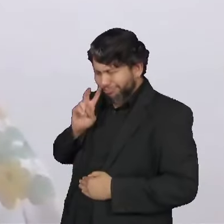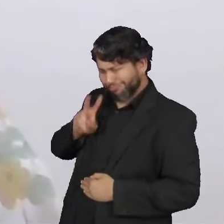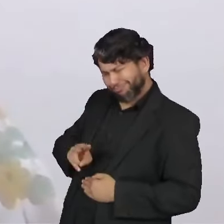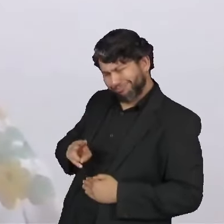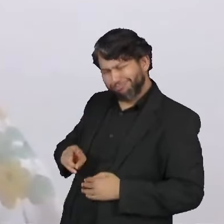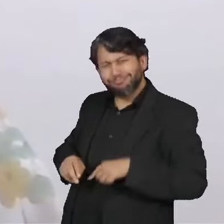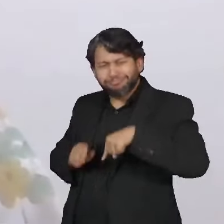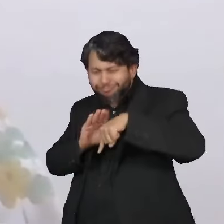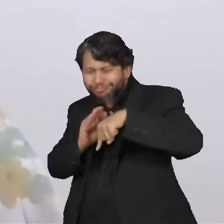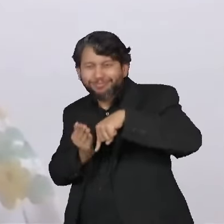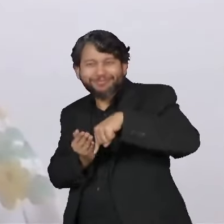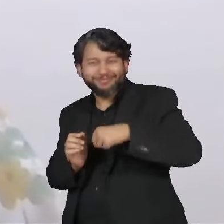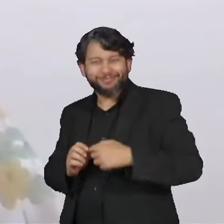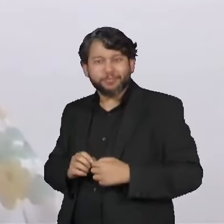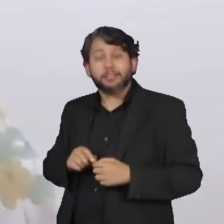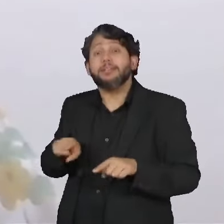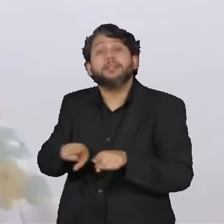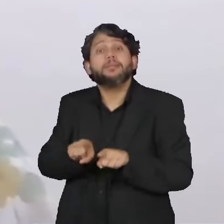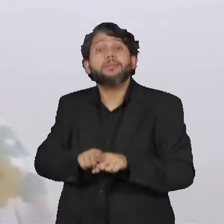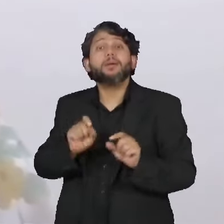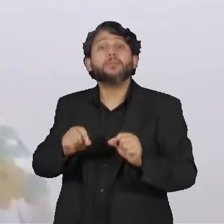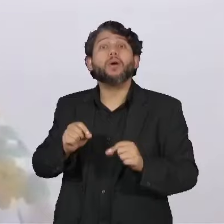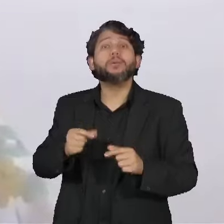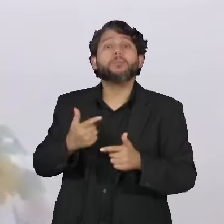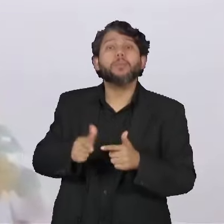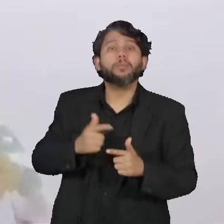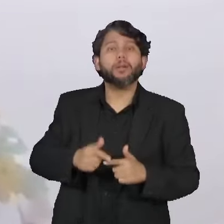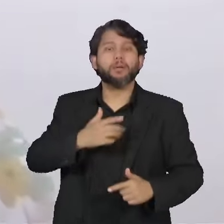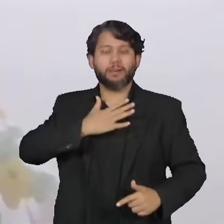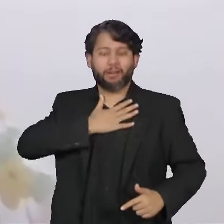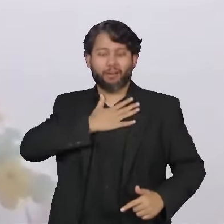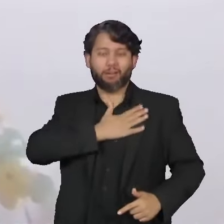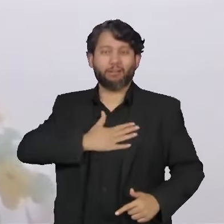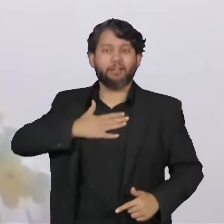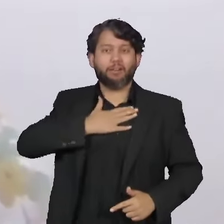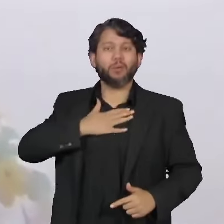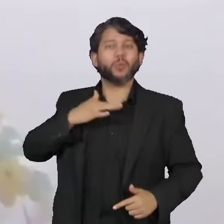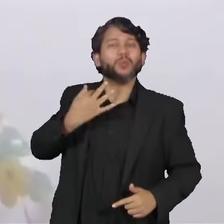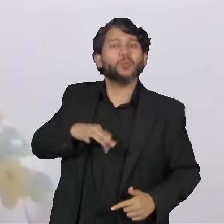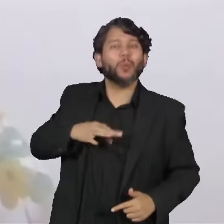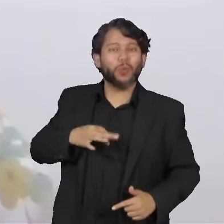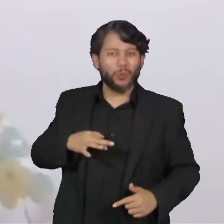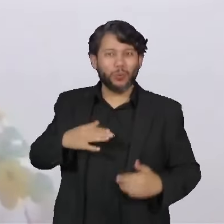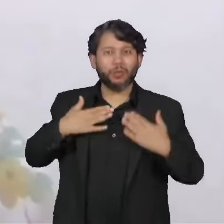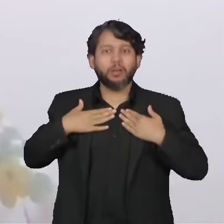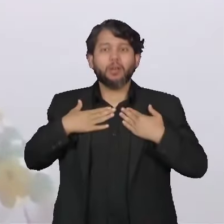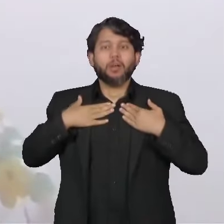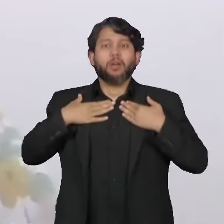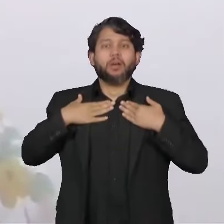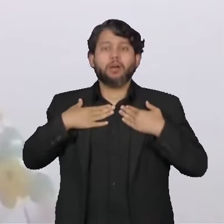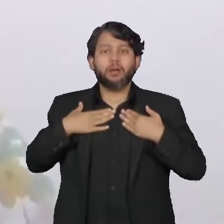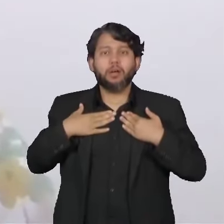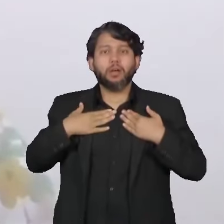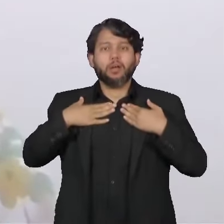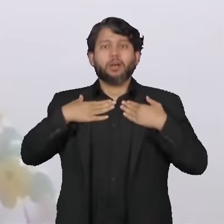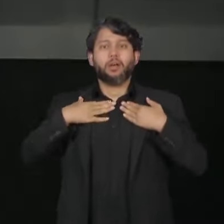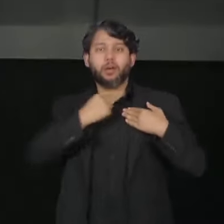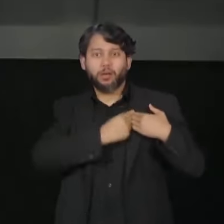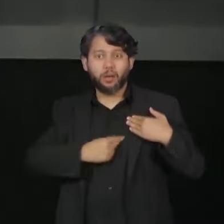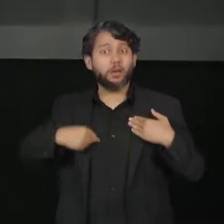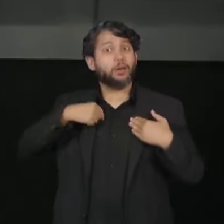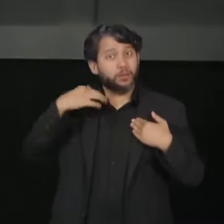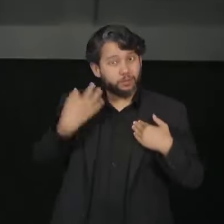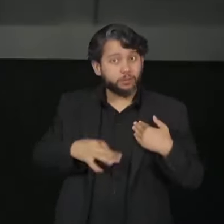crescendo, ela pode ter um comprometimento maior, também com essa dor no tórax, que nós chamamos de síndrome torácica aguda.